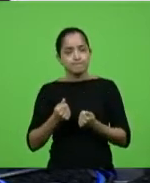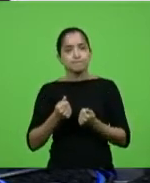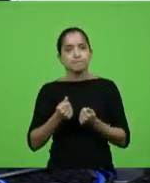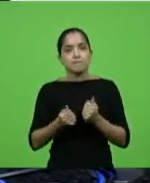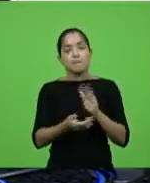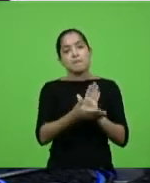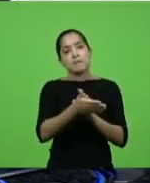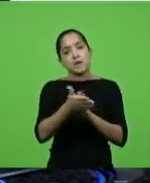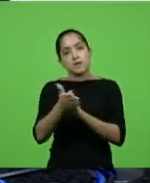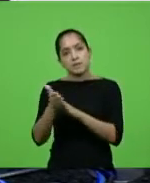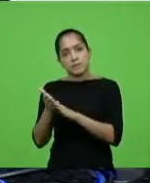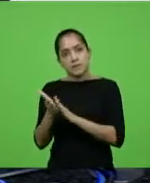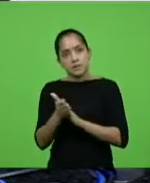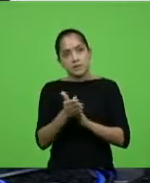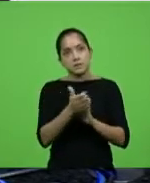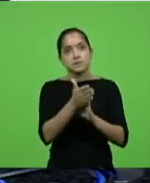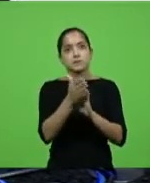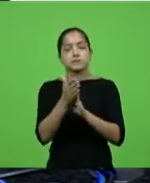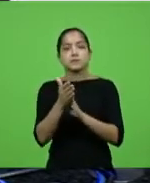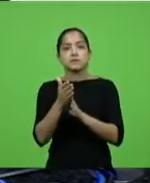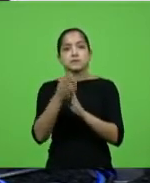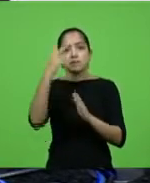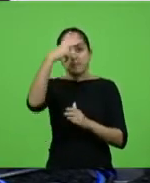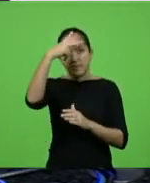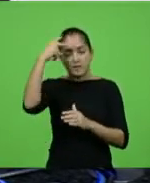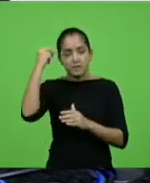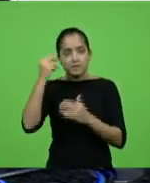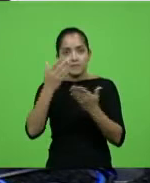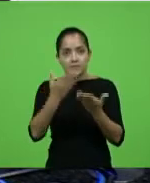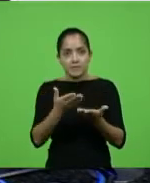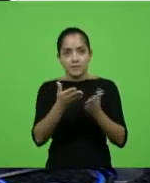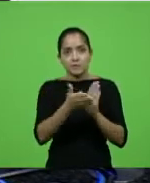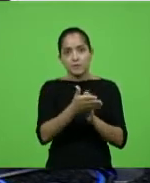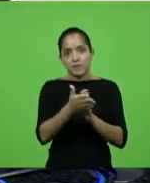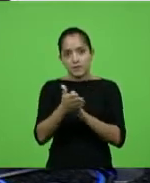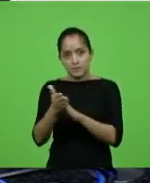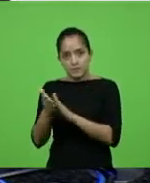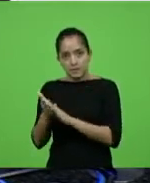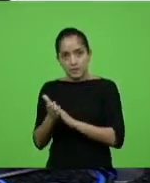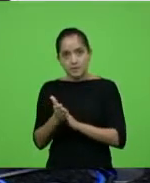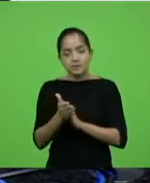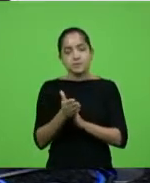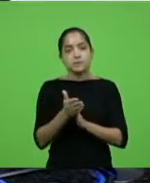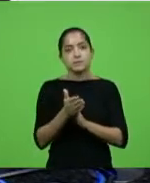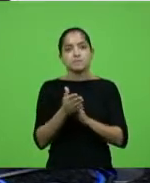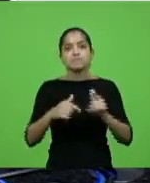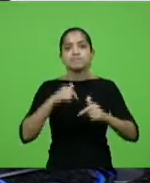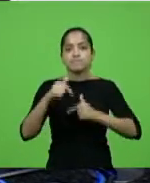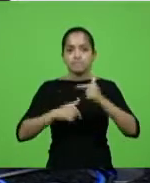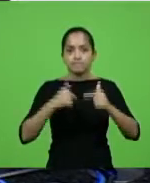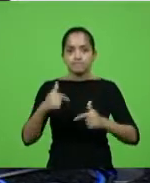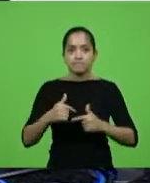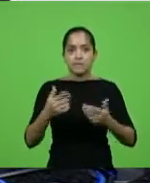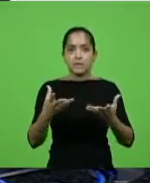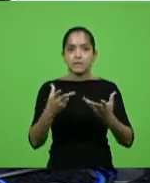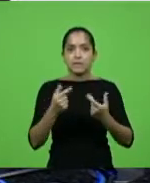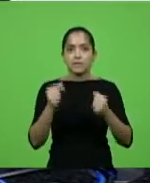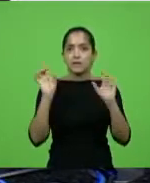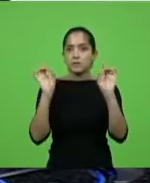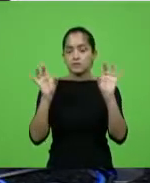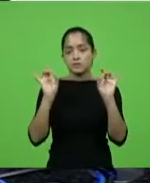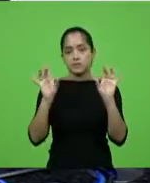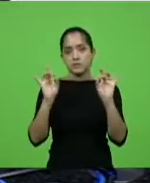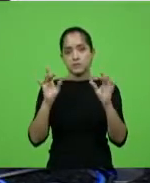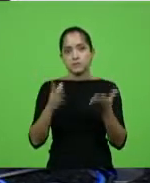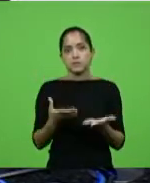Parabéns, Ibirama, parabéns, prefeito Adriano, parabéns, vice-Juscelio, pelo grande trabalho que faz pela minha querida